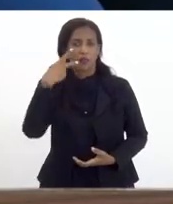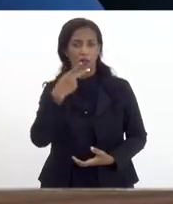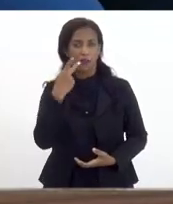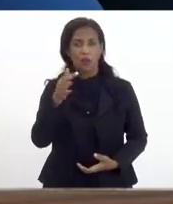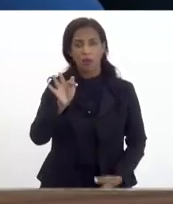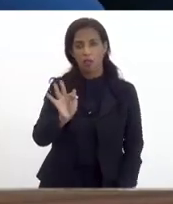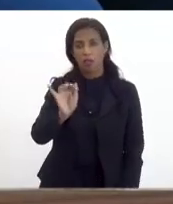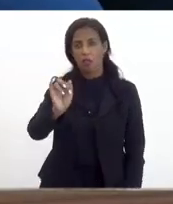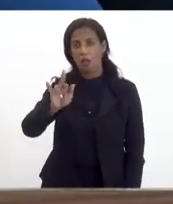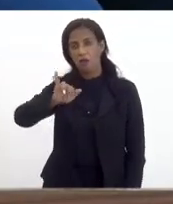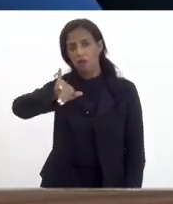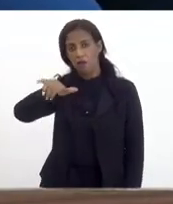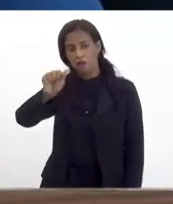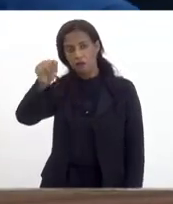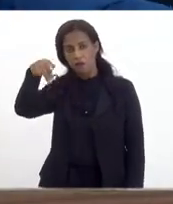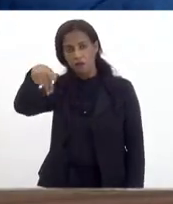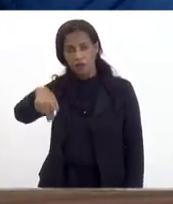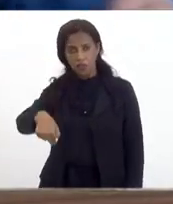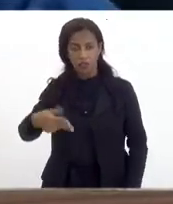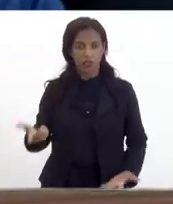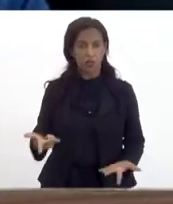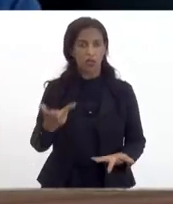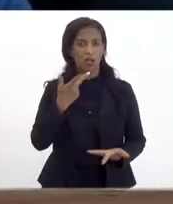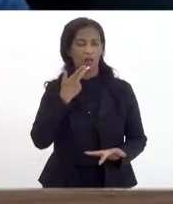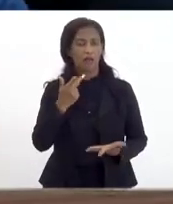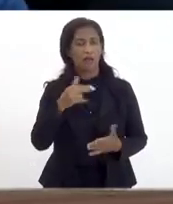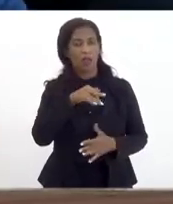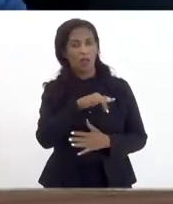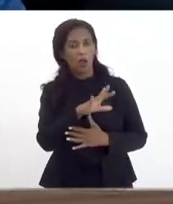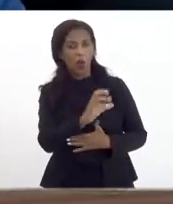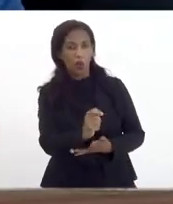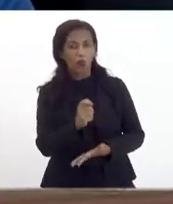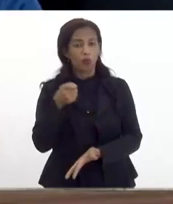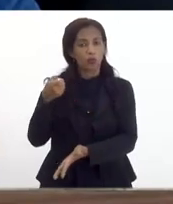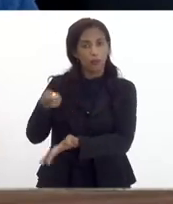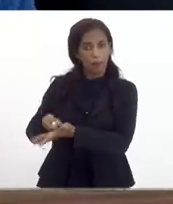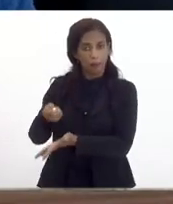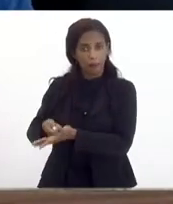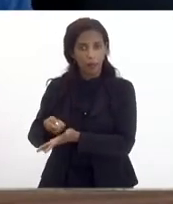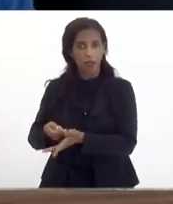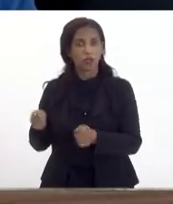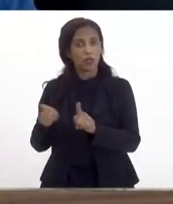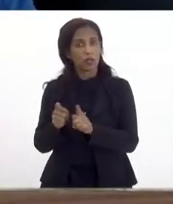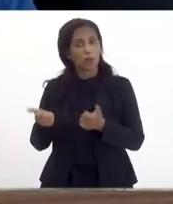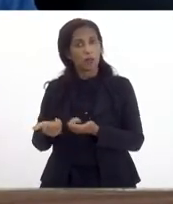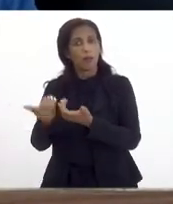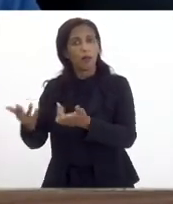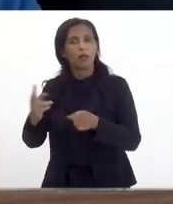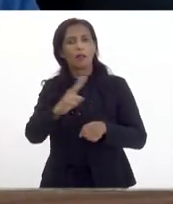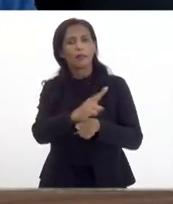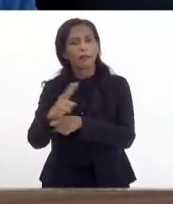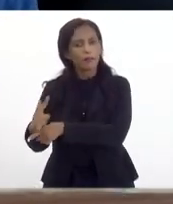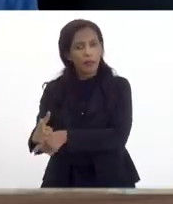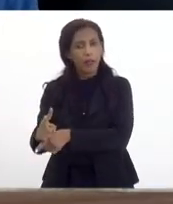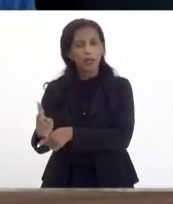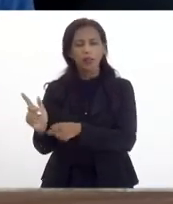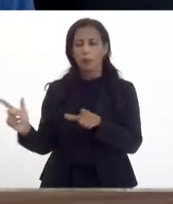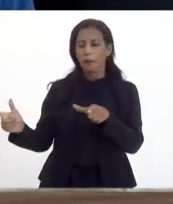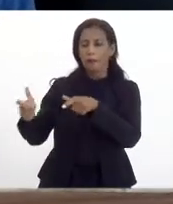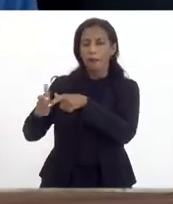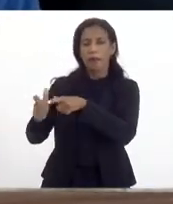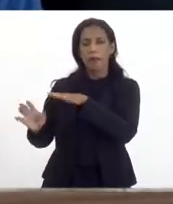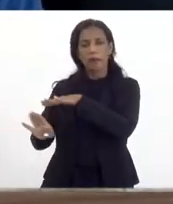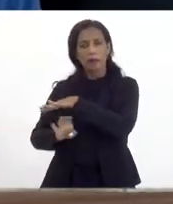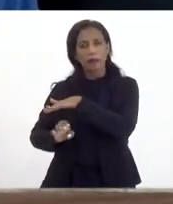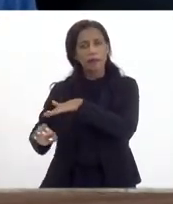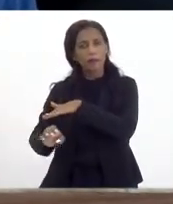Fijan em relação a utilizar o fundo para ser garantidor e também para conceder empréstimos para pequenas empresas